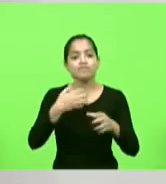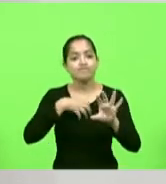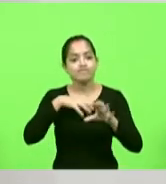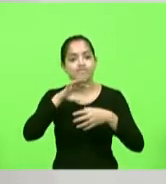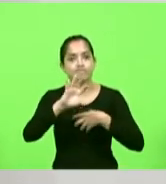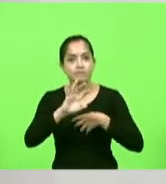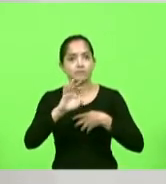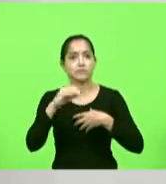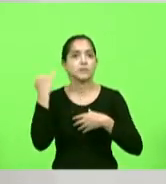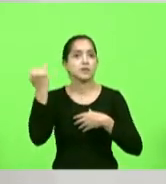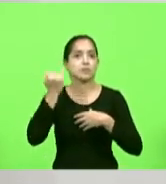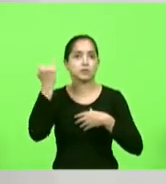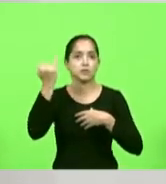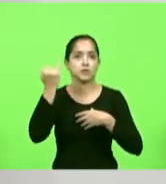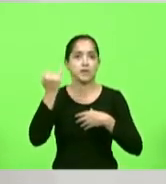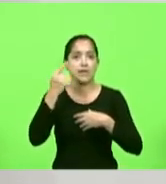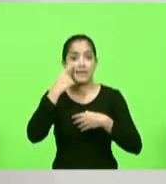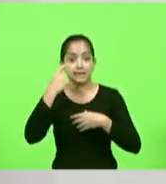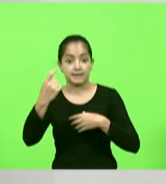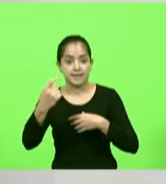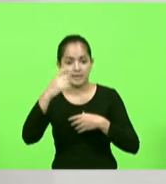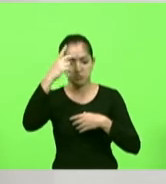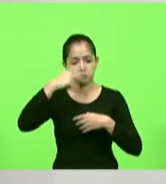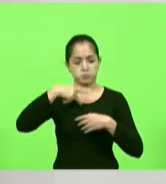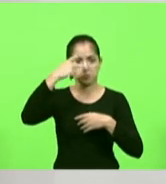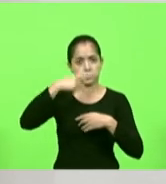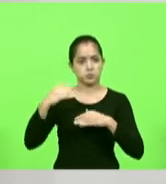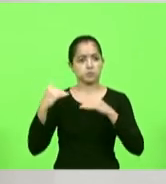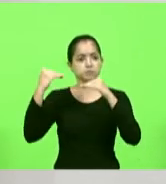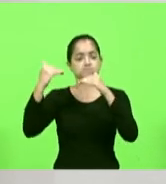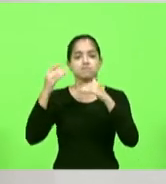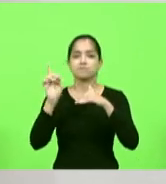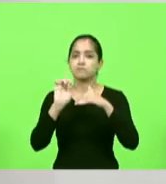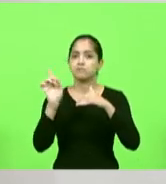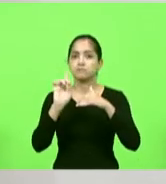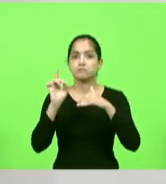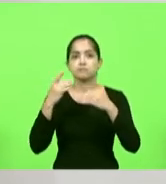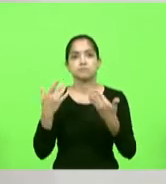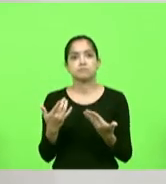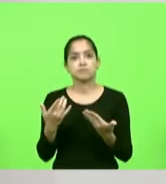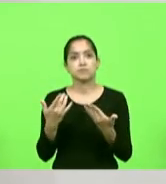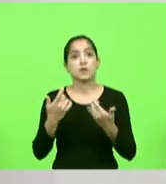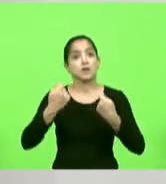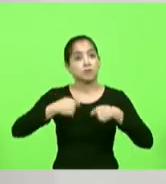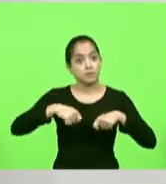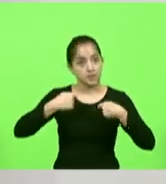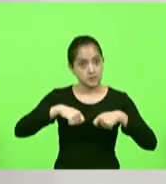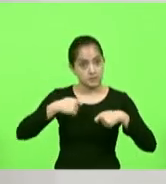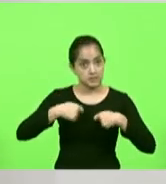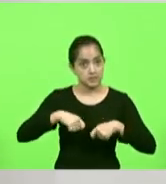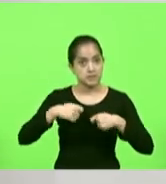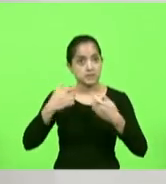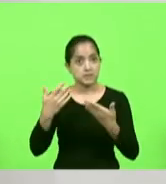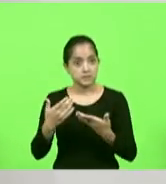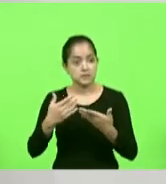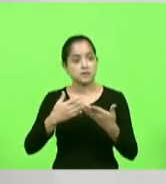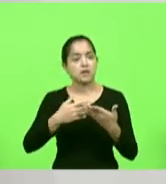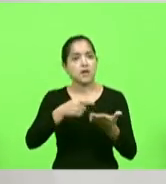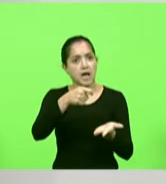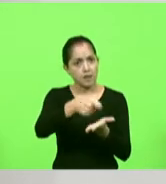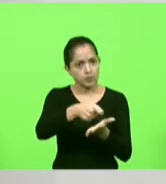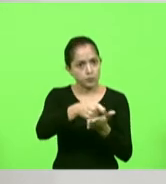para que o meu interesse individual não seja superior ao interesse coletivo e que quando precisa ter a punição do